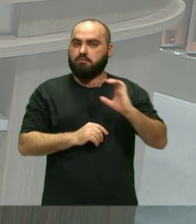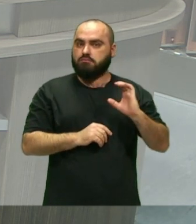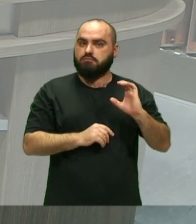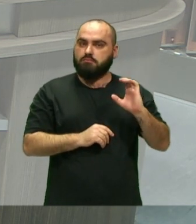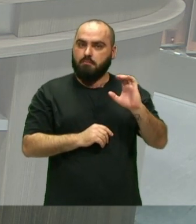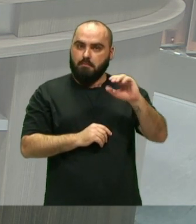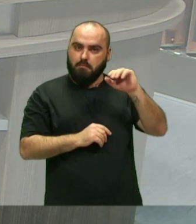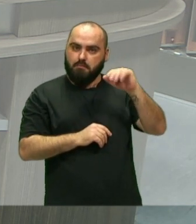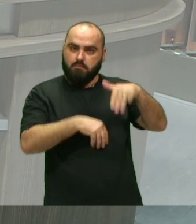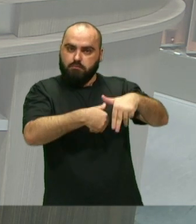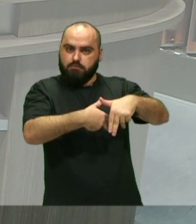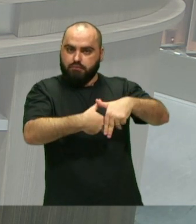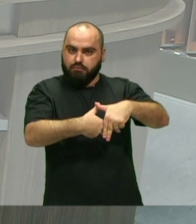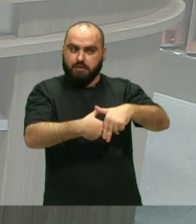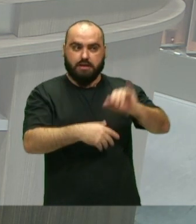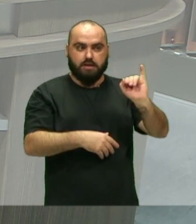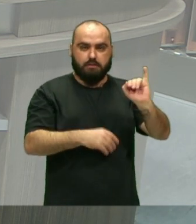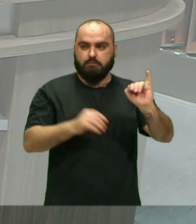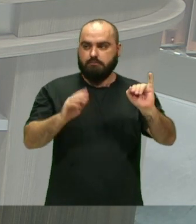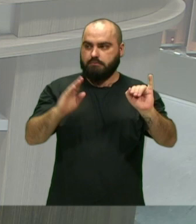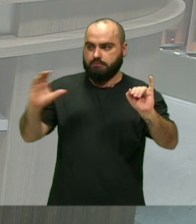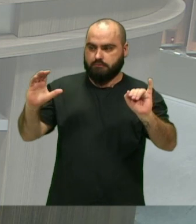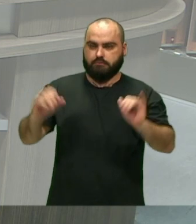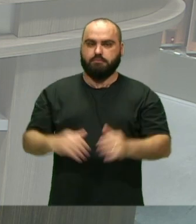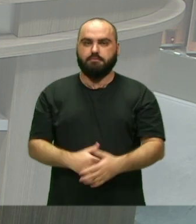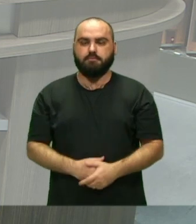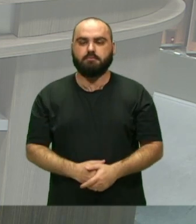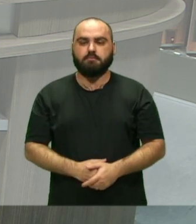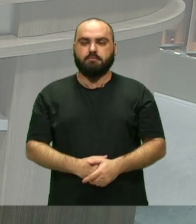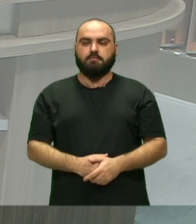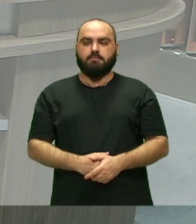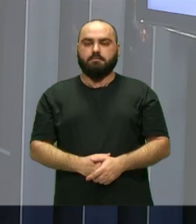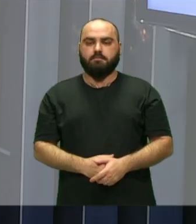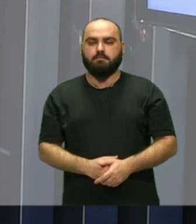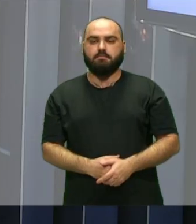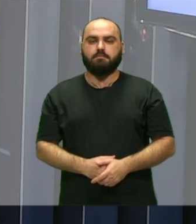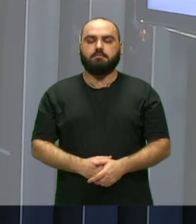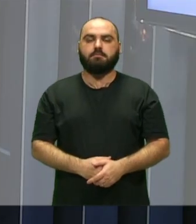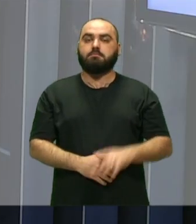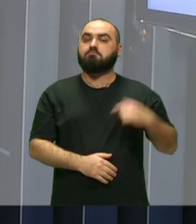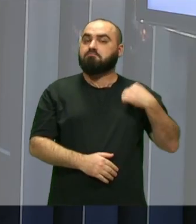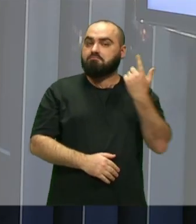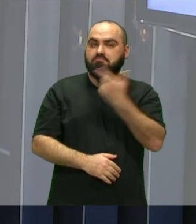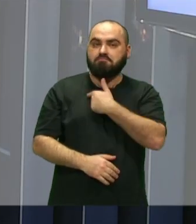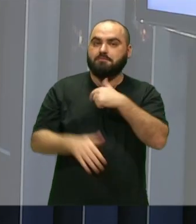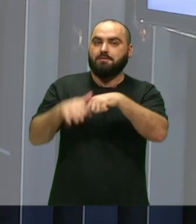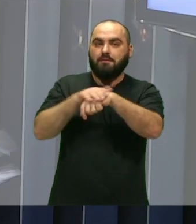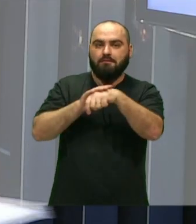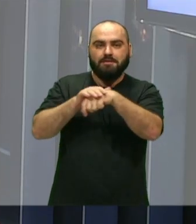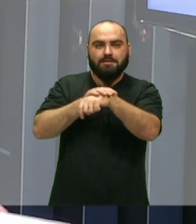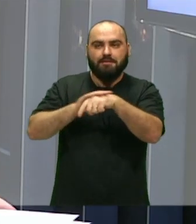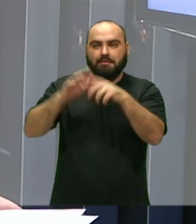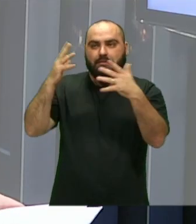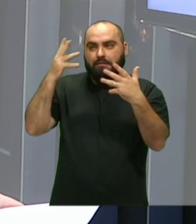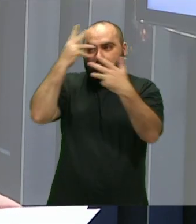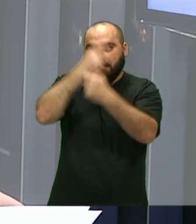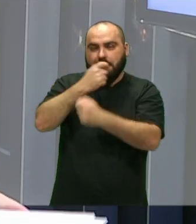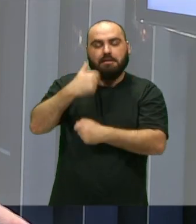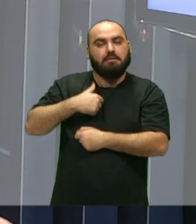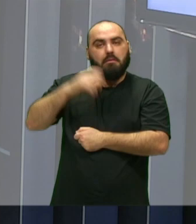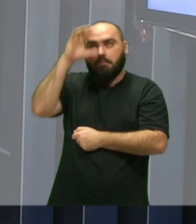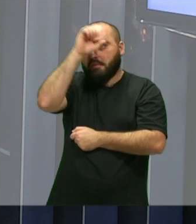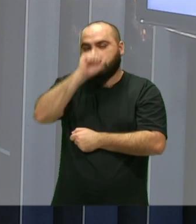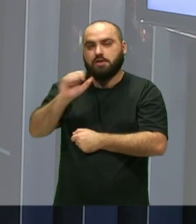Balneira Camboriú E Itajaí Pessoal, a gente terminou O primeiro bloco Assim, com uma coisa linda Que eu aprendi O que é uma loa